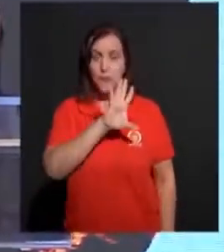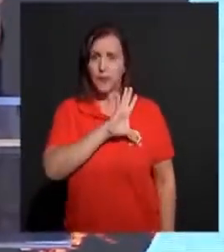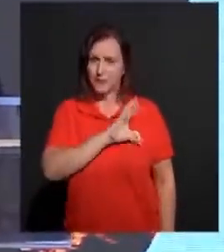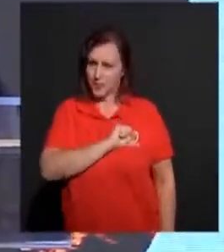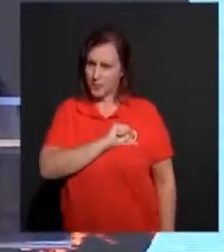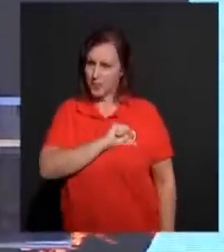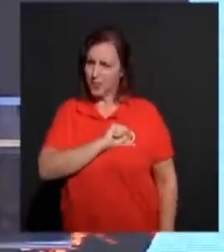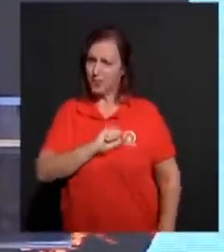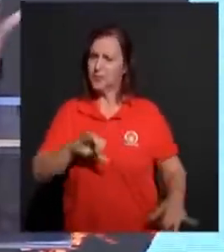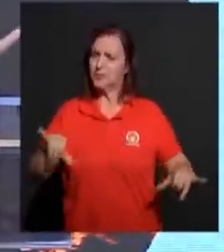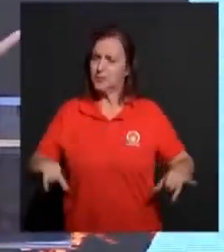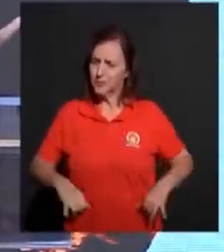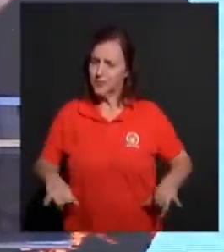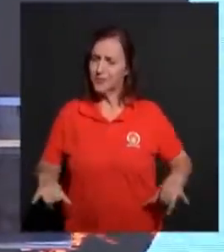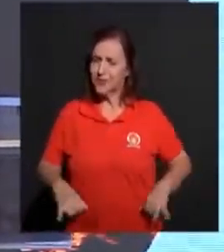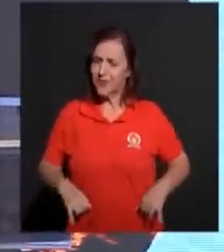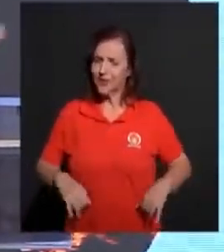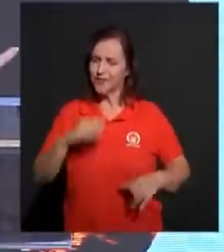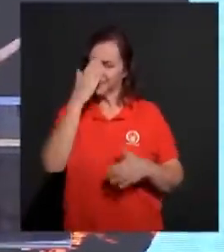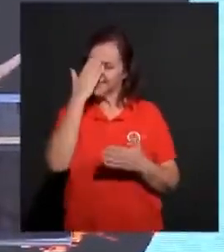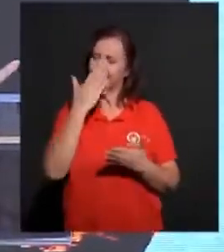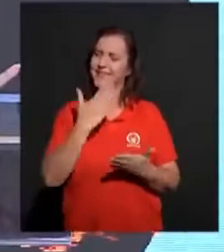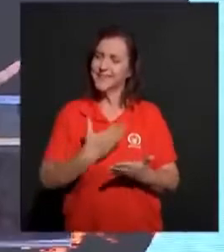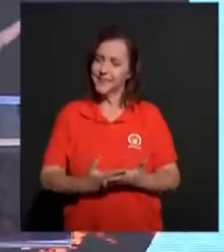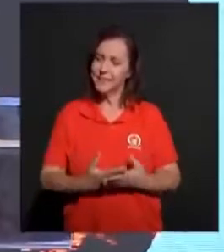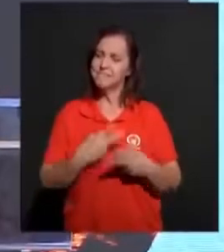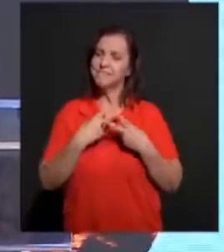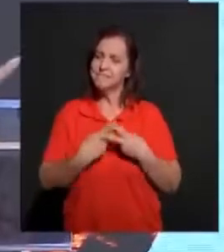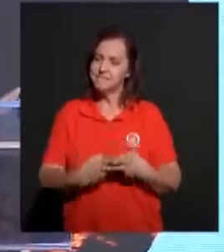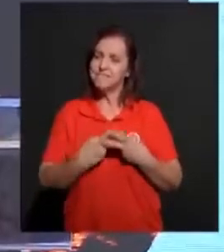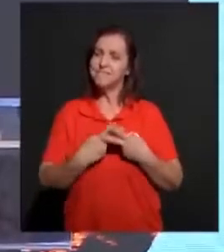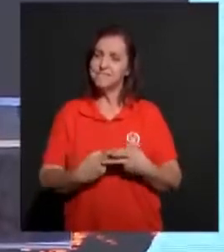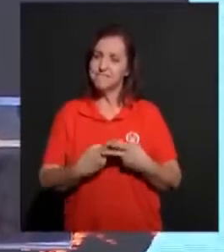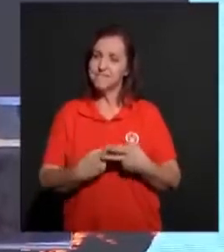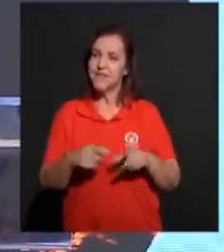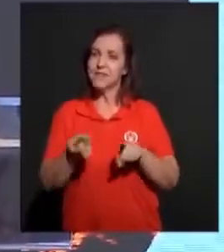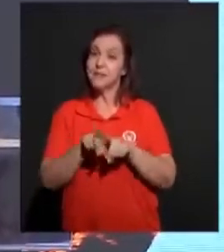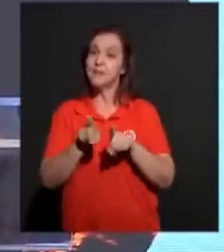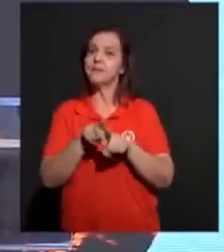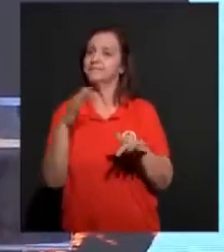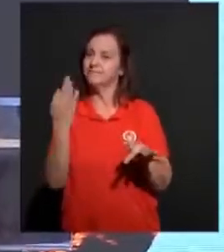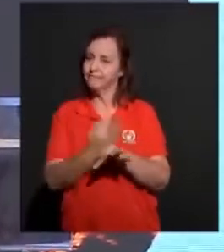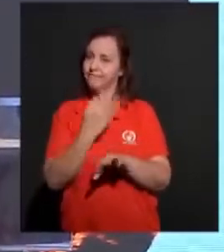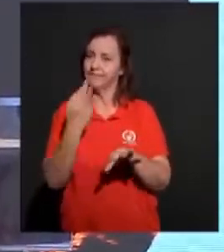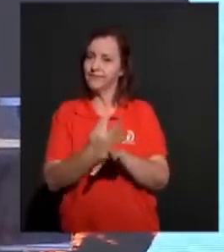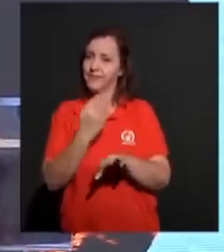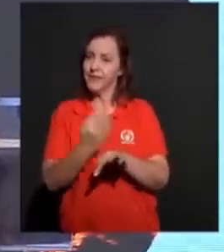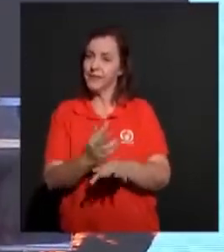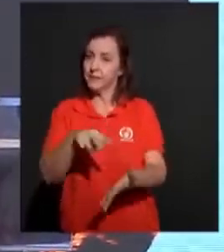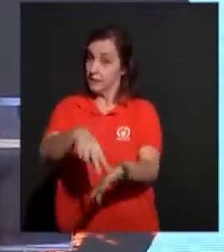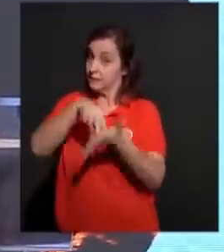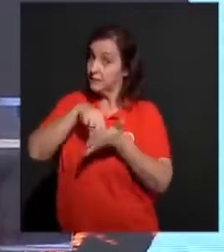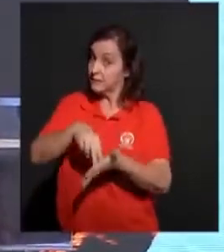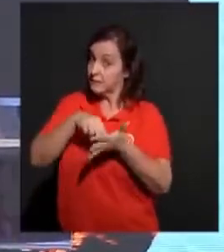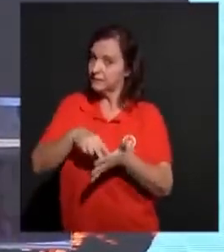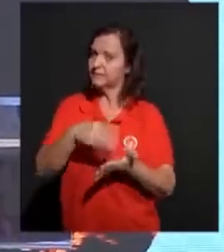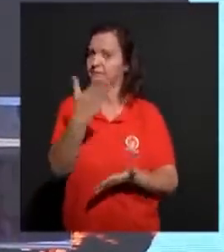Tudo sofre. Tudo crê. Tudo espera. E tudo suporta. Aguenta firme.